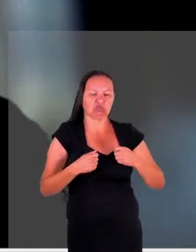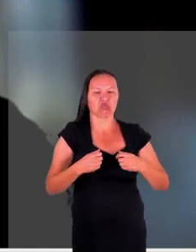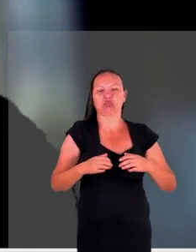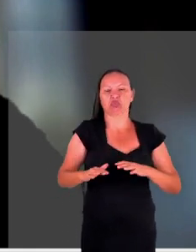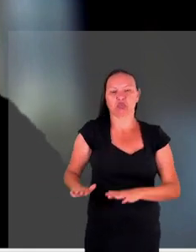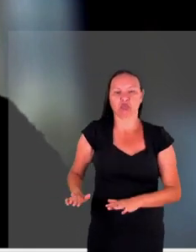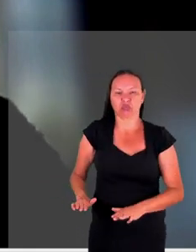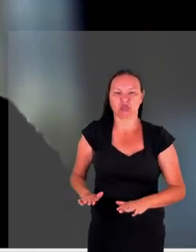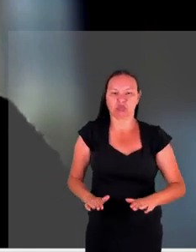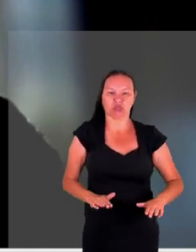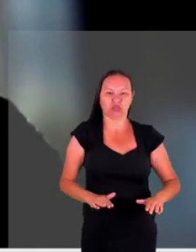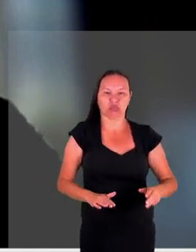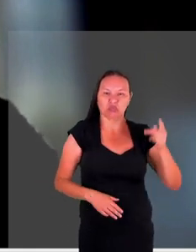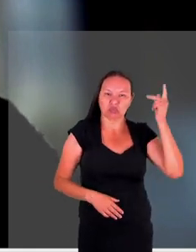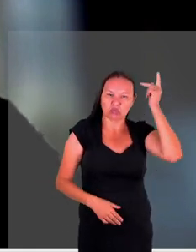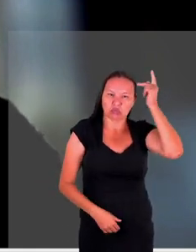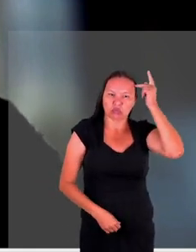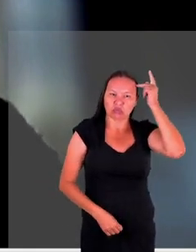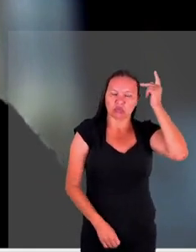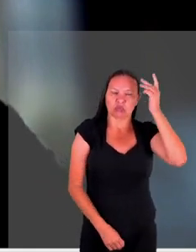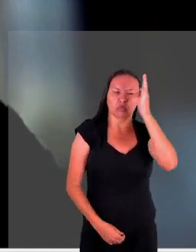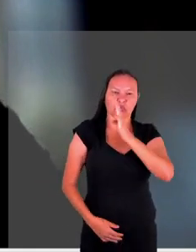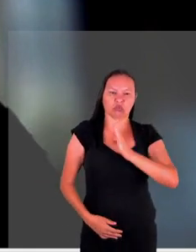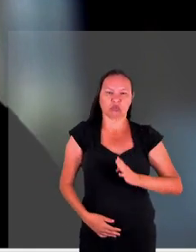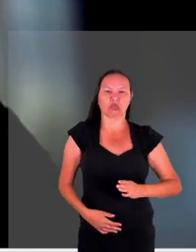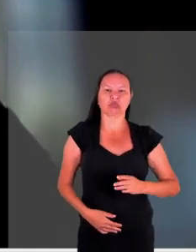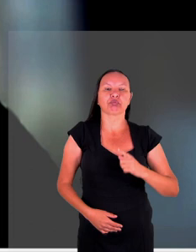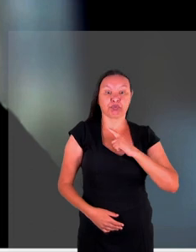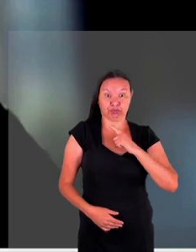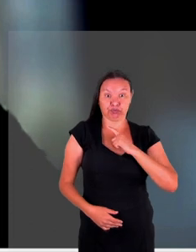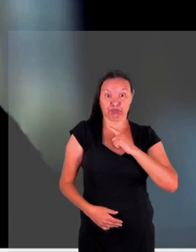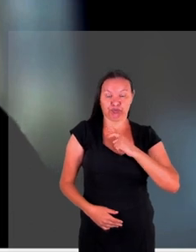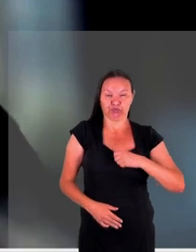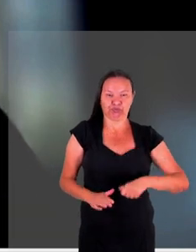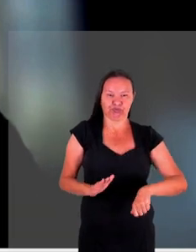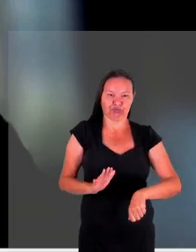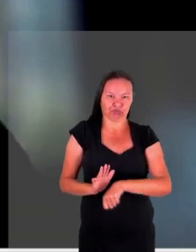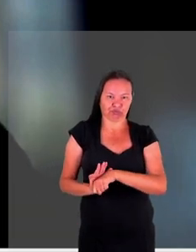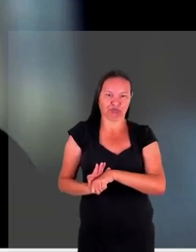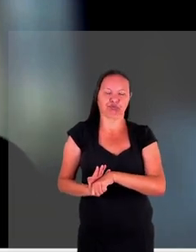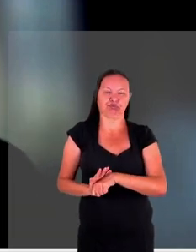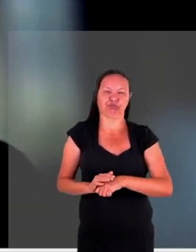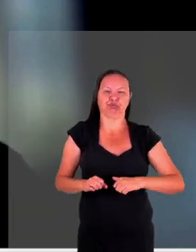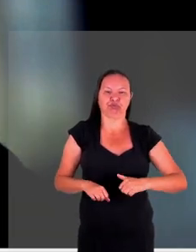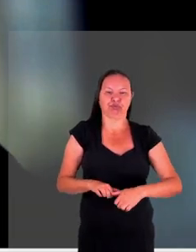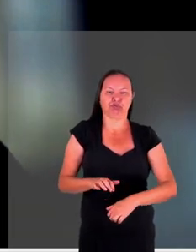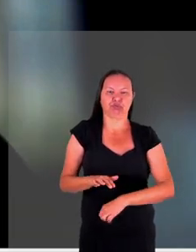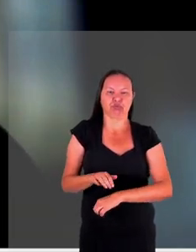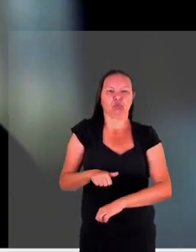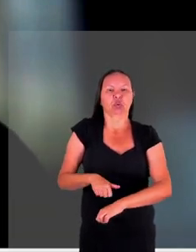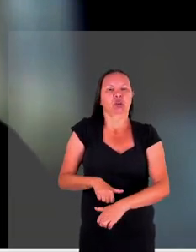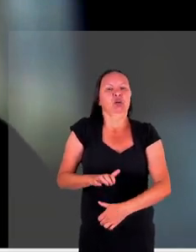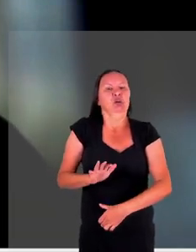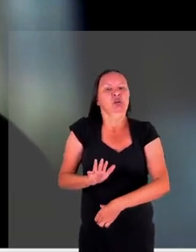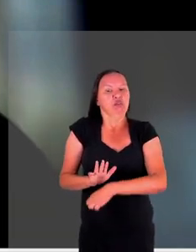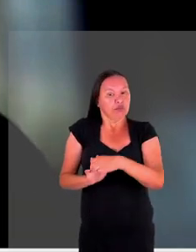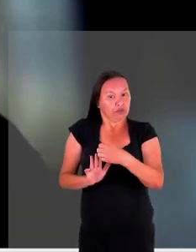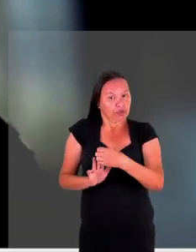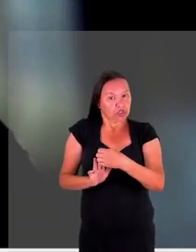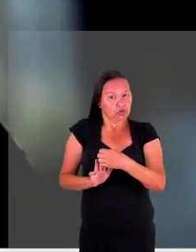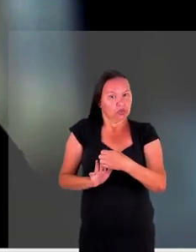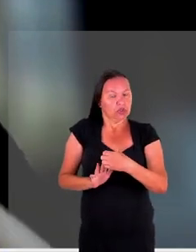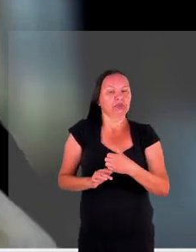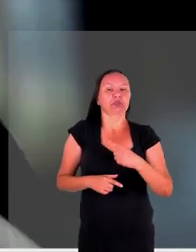criança na Avenida Paulista no Brasil que também é vítima de um outro tipo um outro cenário que acontece